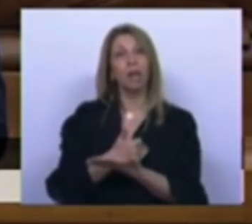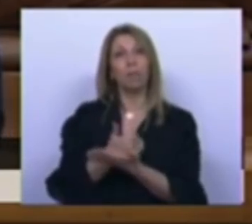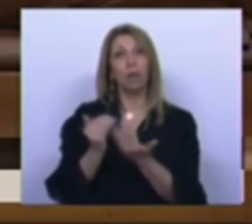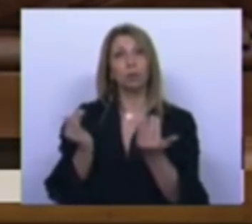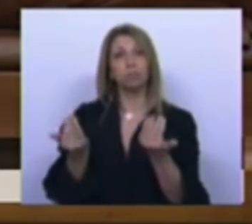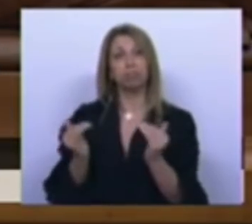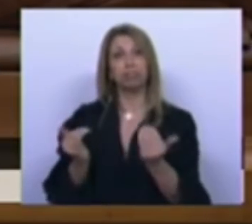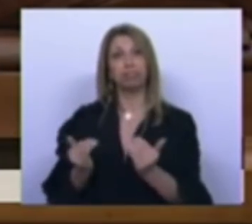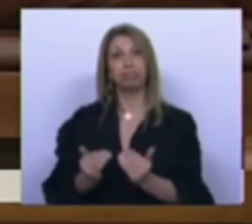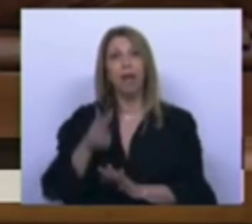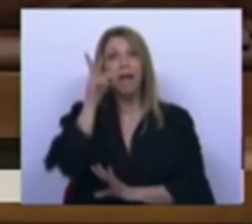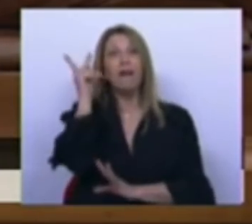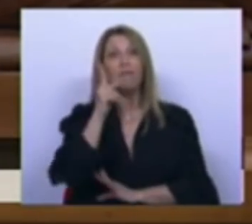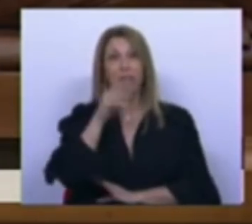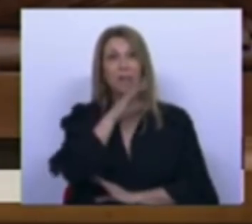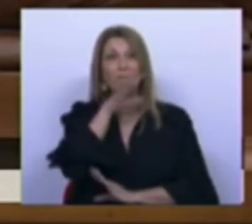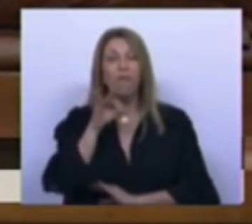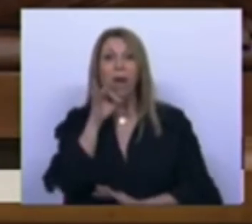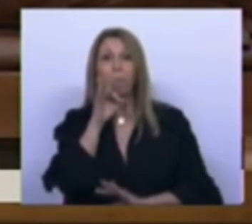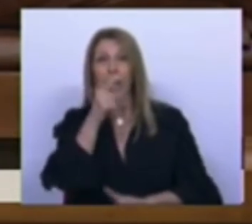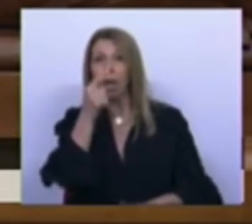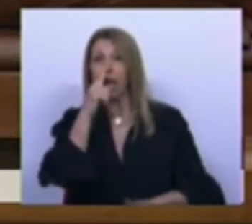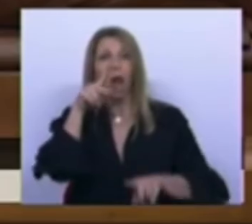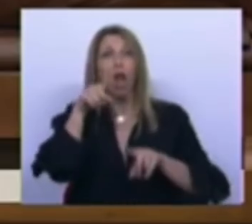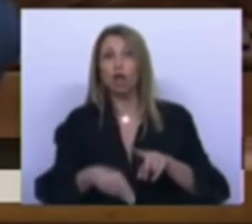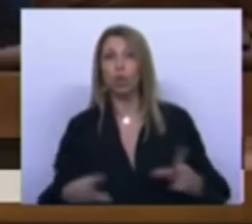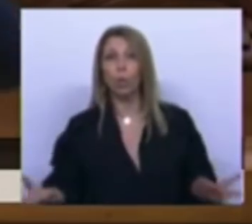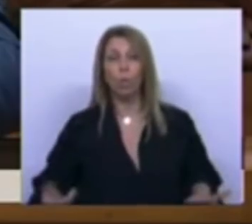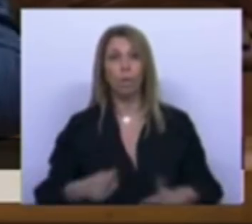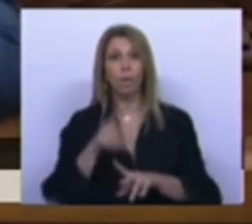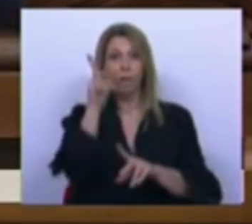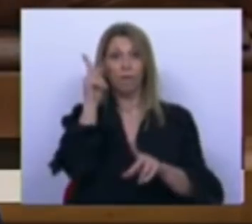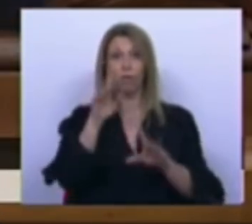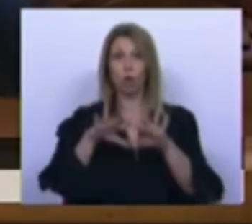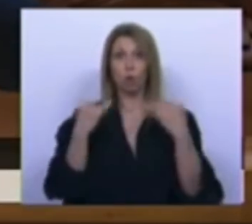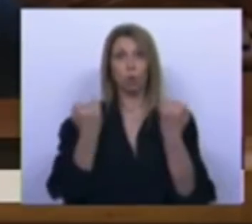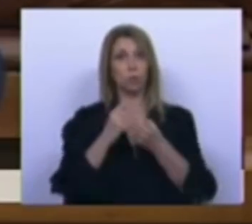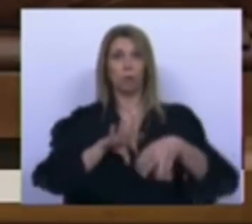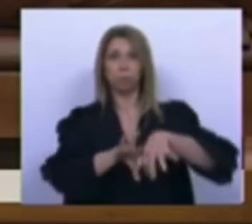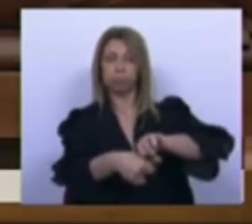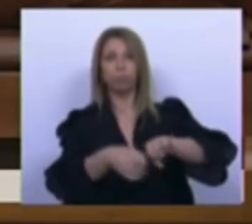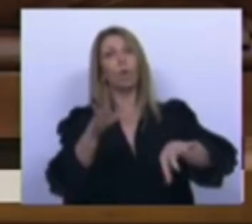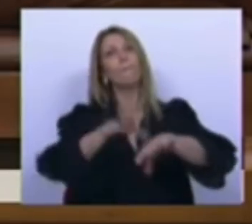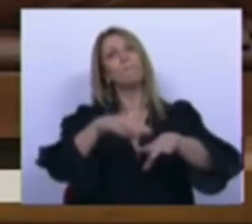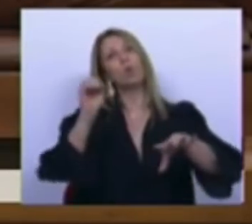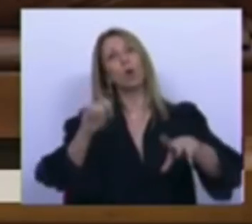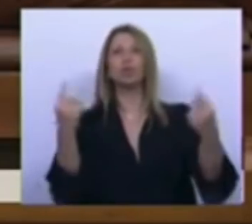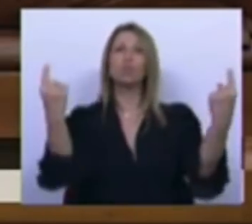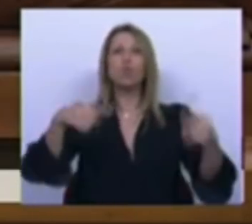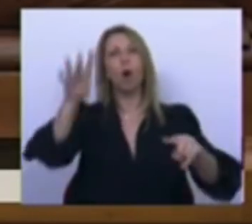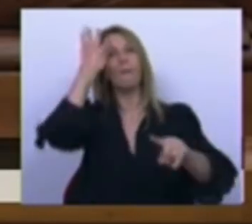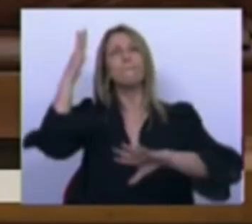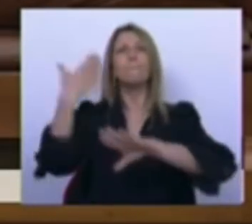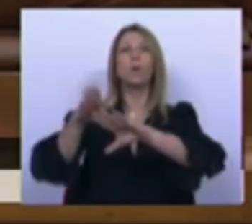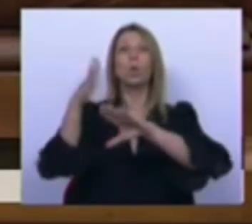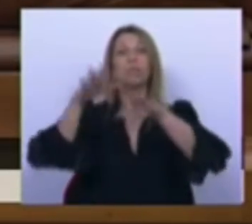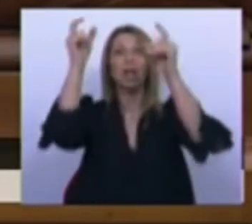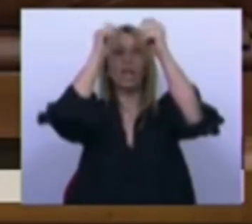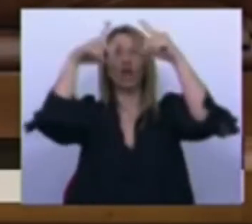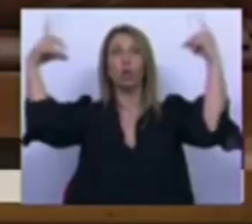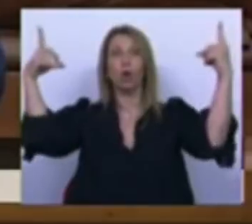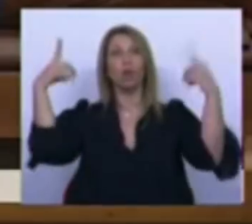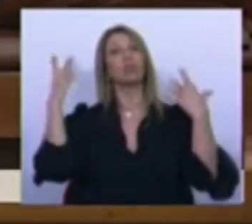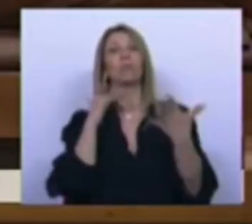a vida familiar cortada e a vida social destruída em nome de um preconceito ideológico que mais não vai fazer